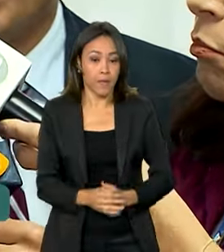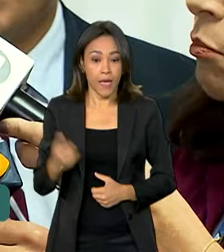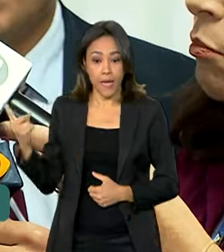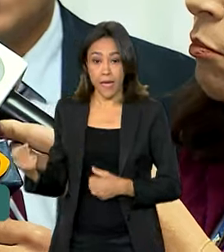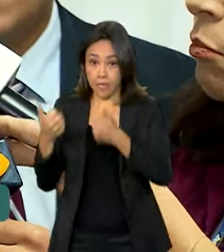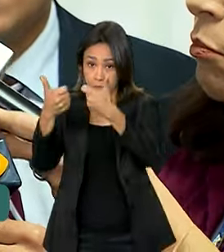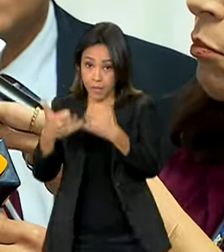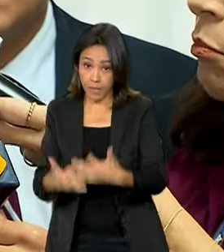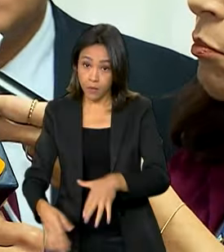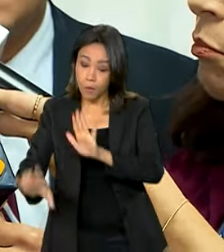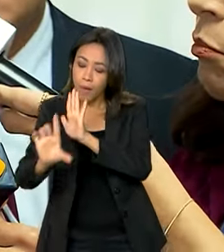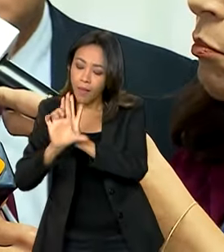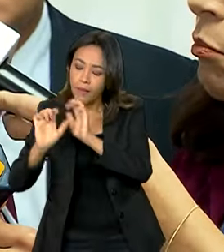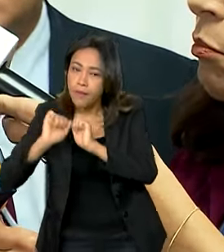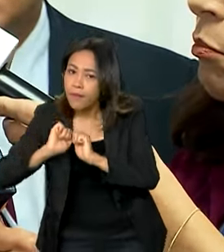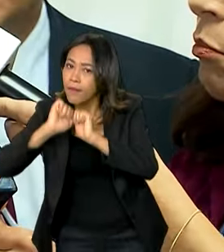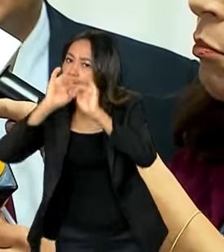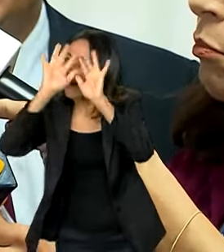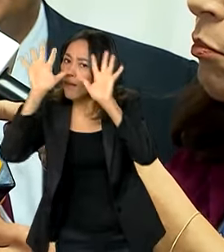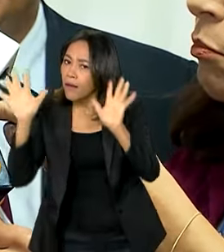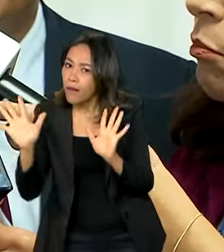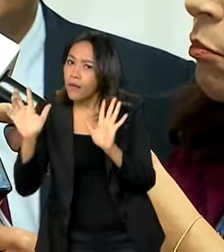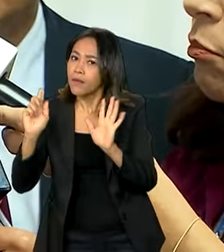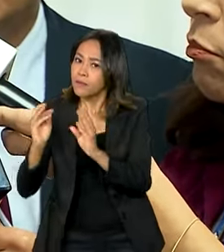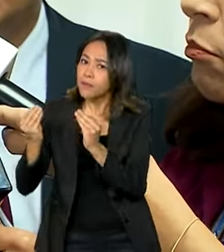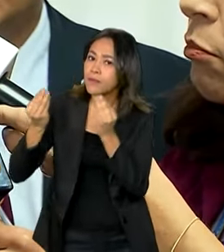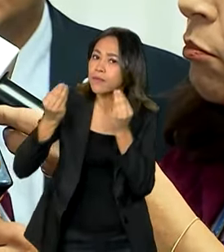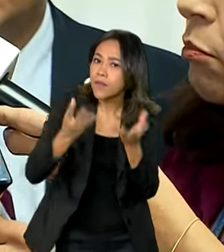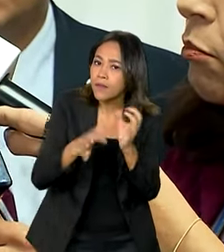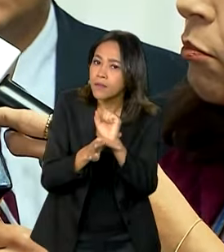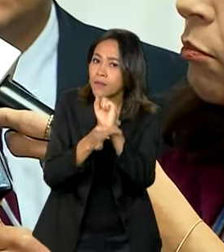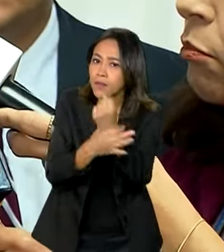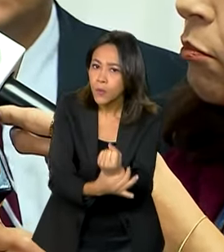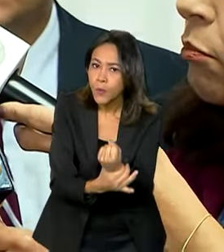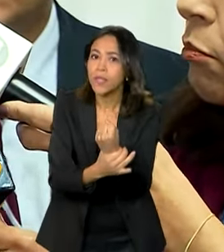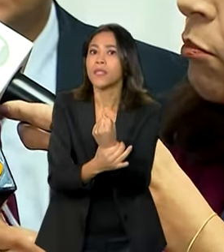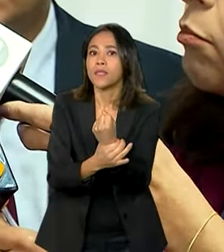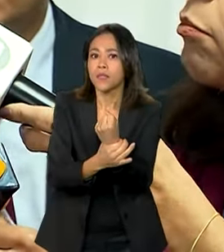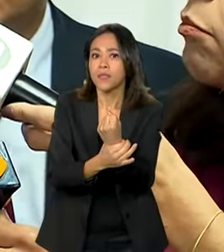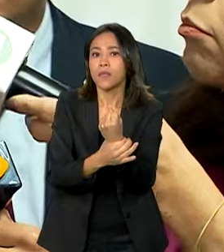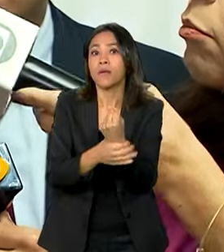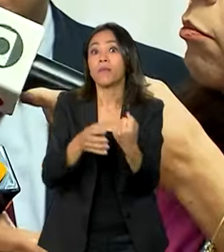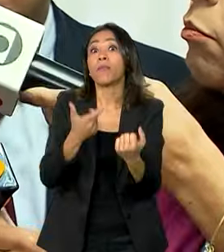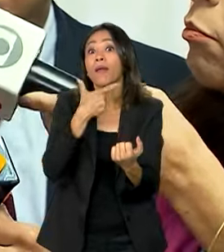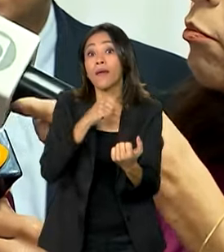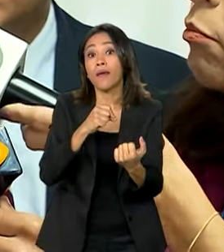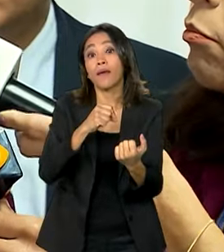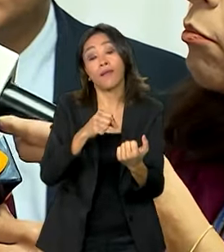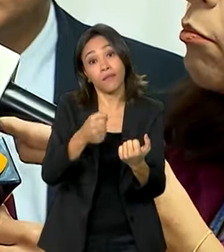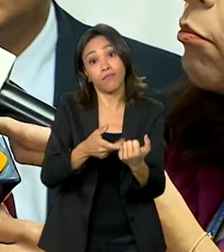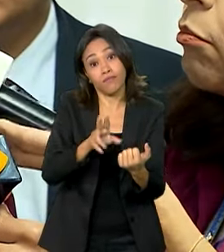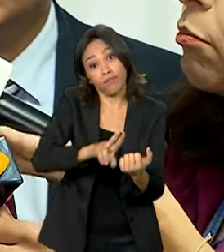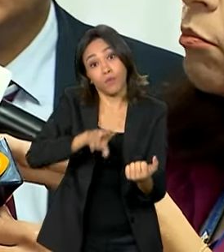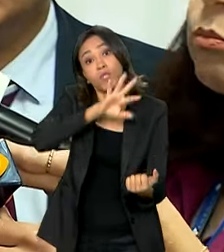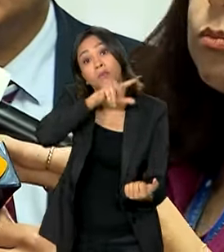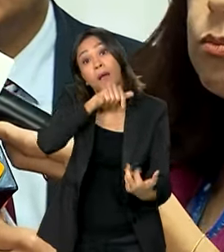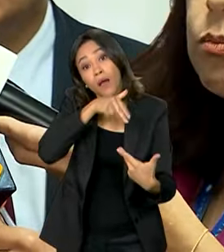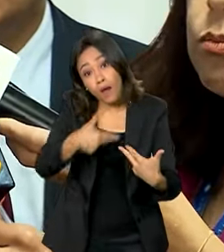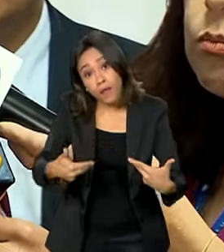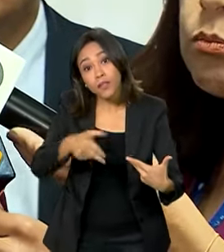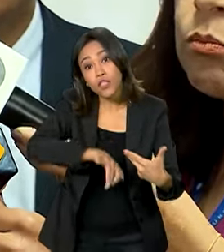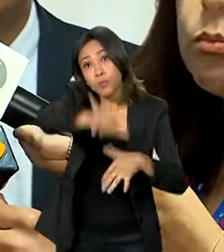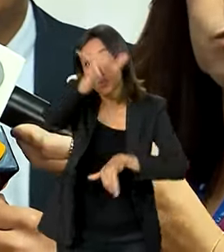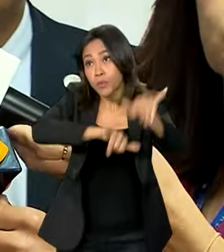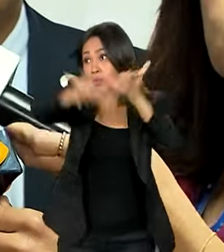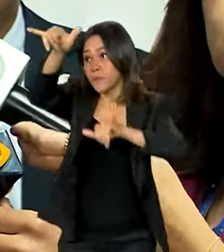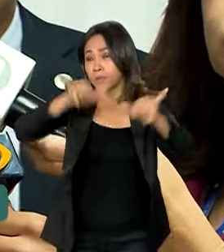clara, uma legislação que possa dar segurança à aviação animal no país, para que a gente não tenha